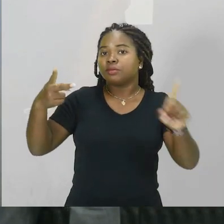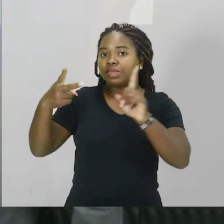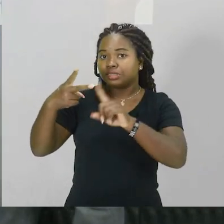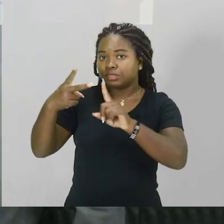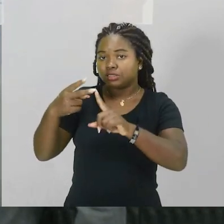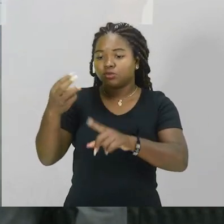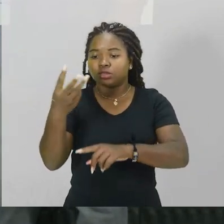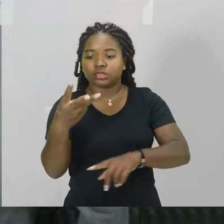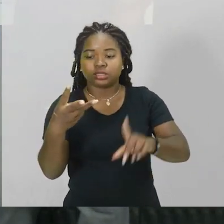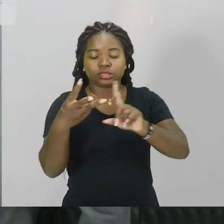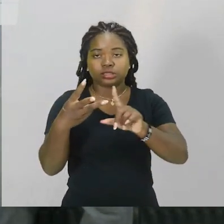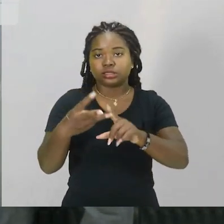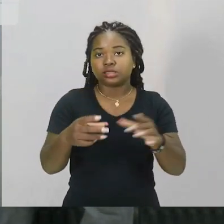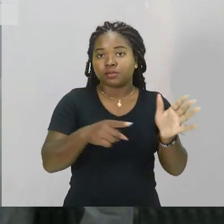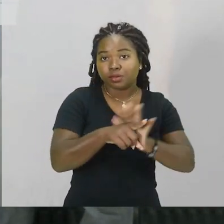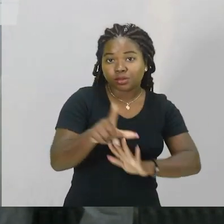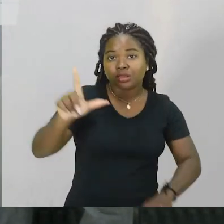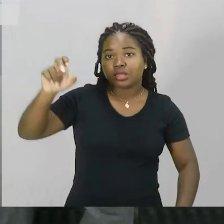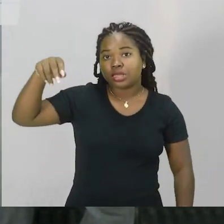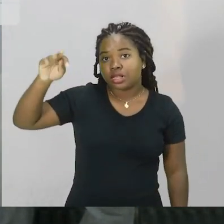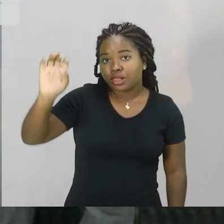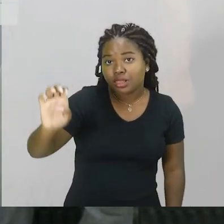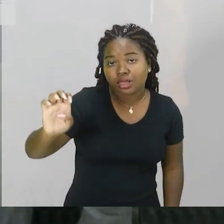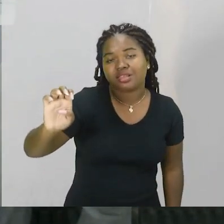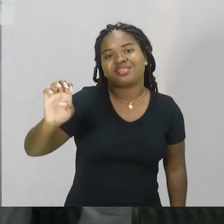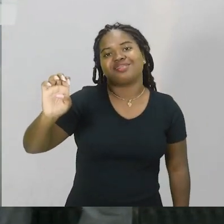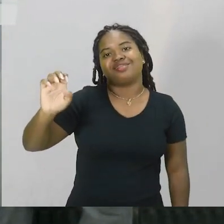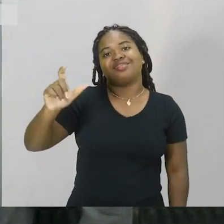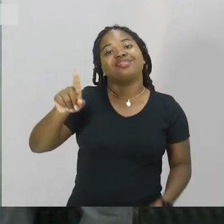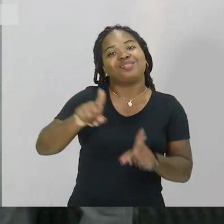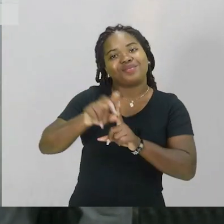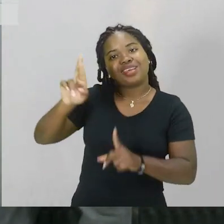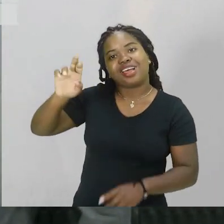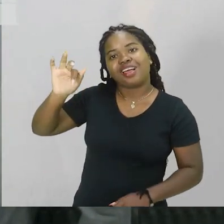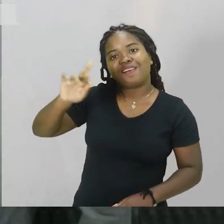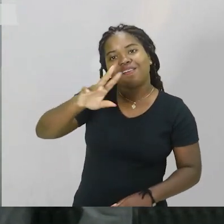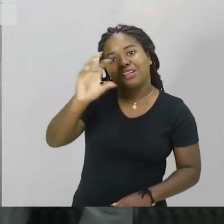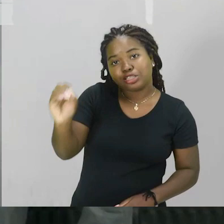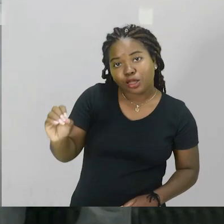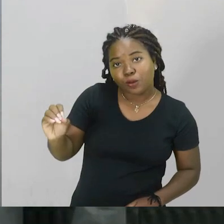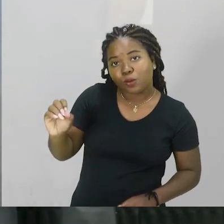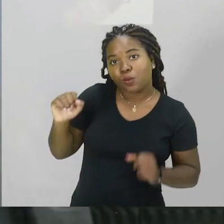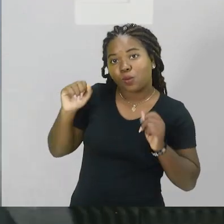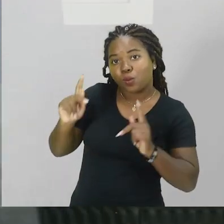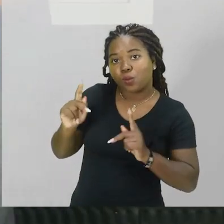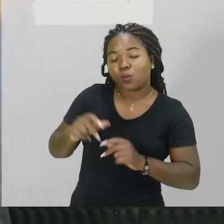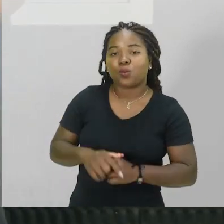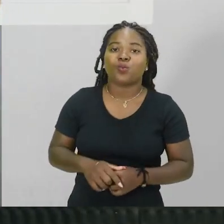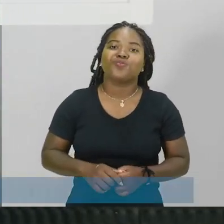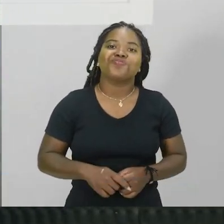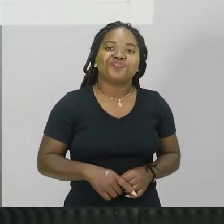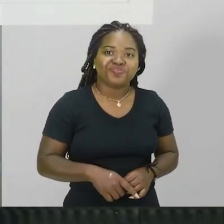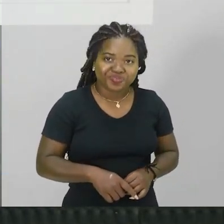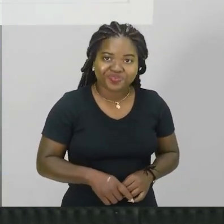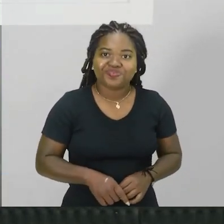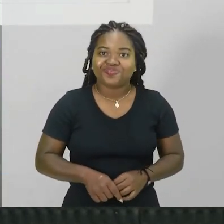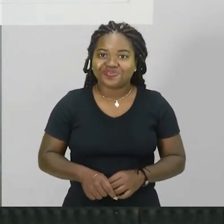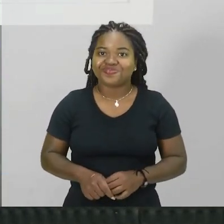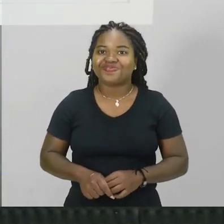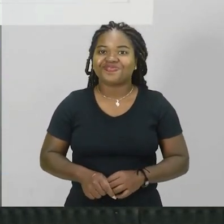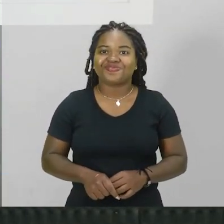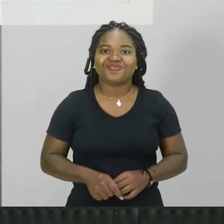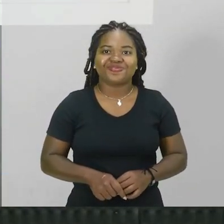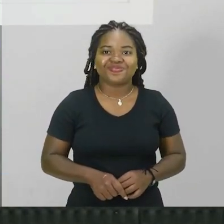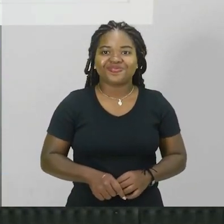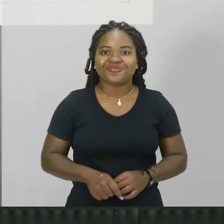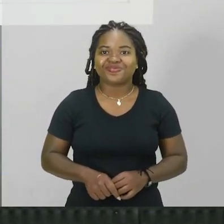a segunda e a terceira que é a questão da lente né? e a lente funciona por refração tá certo? a luz ela sofre desvio por conta da refração